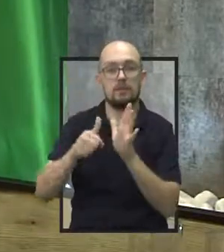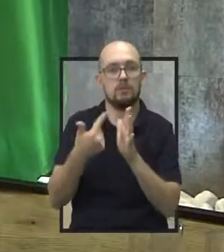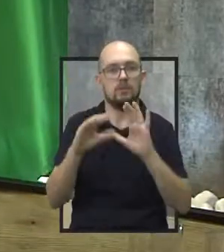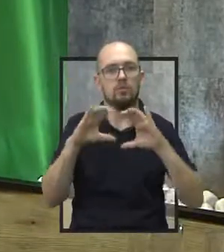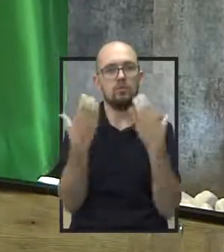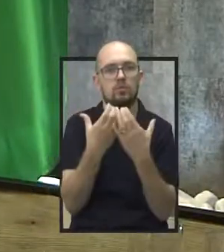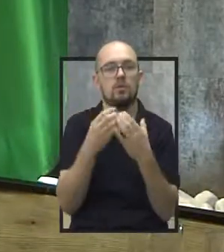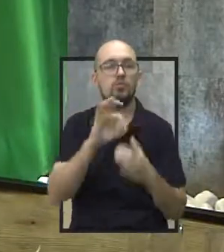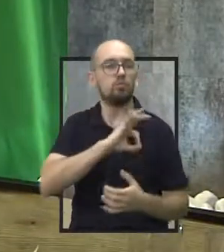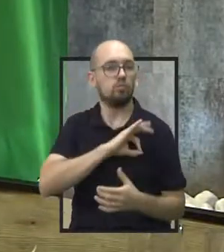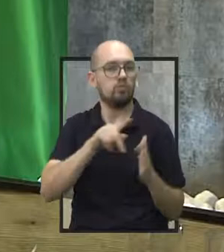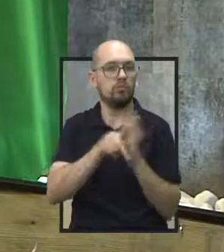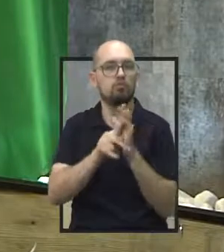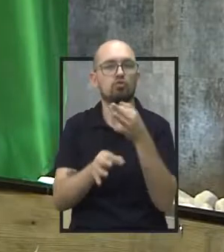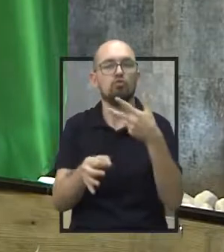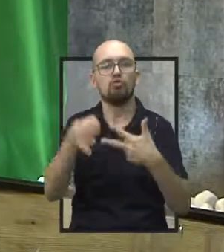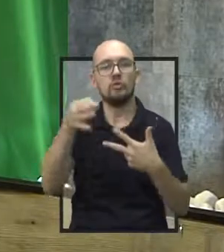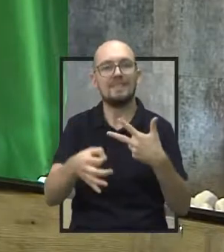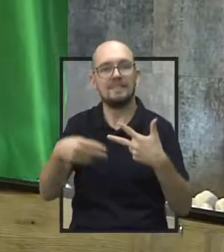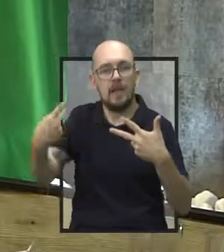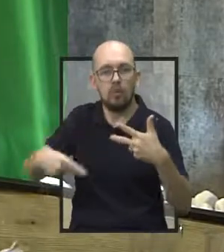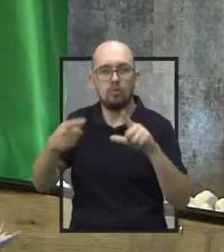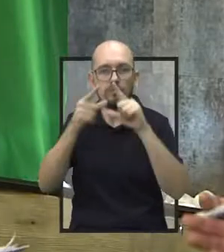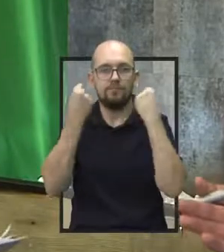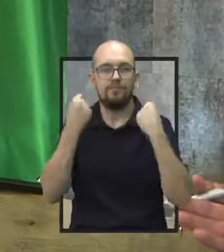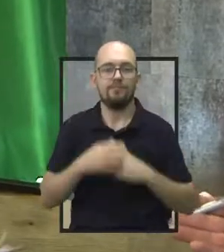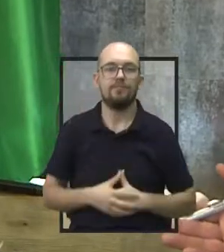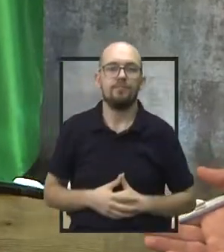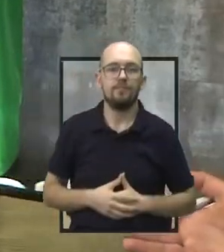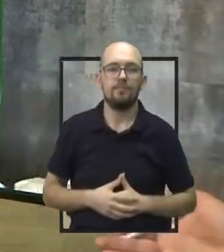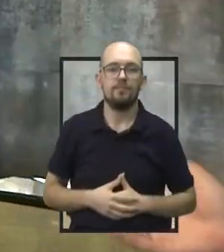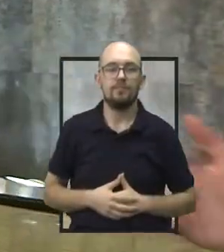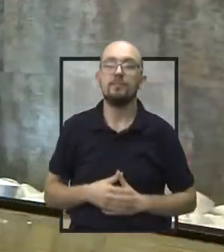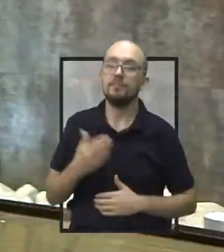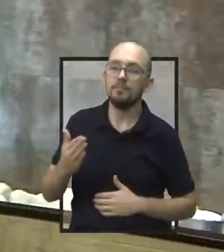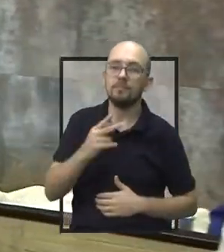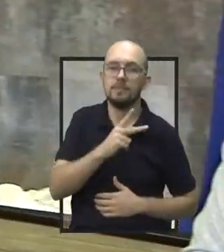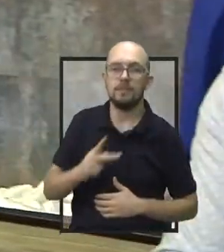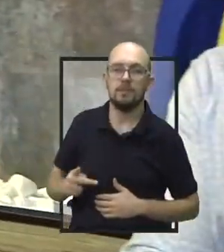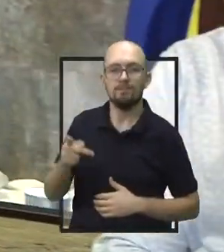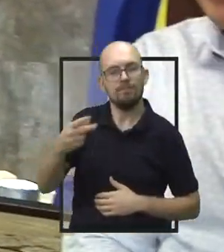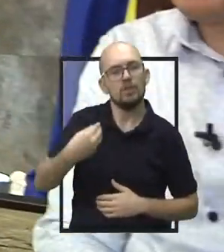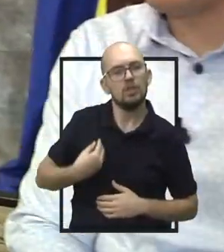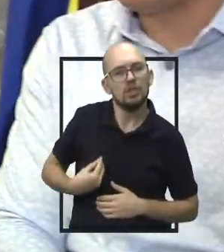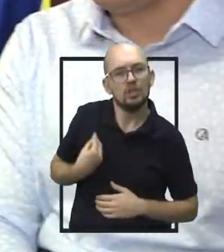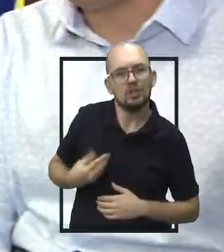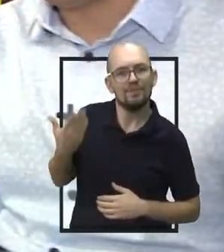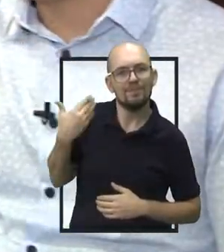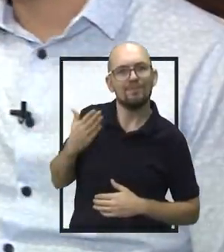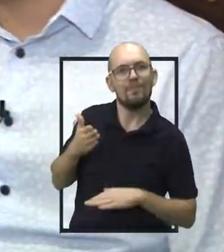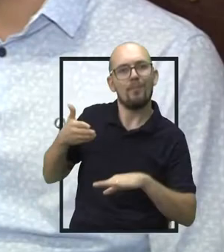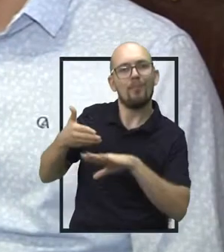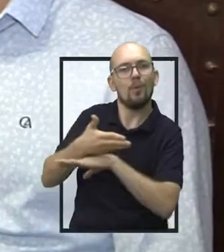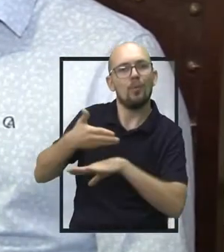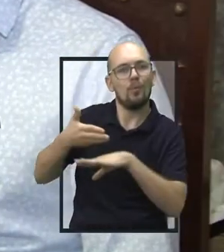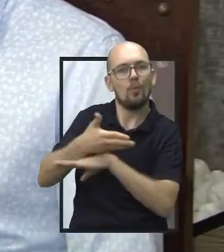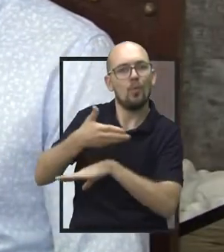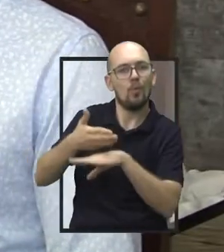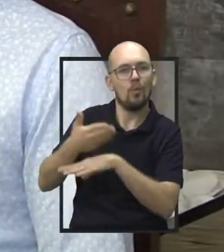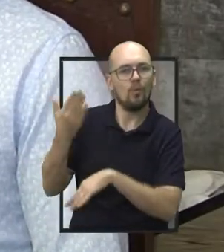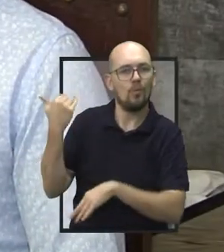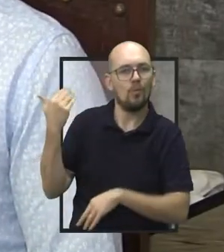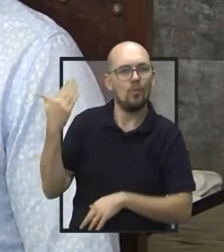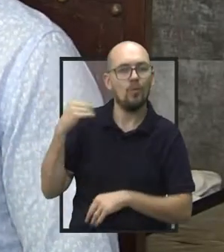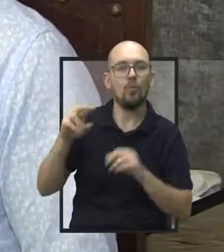Congresso de Polícia Judiciária em nossa cidade. Presidente, o senhor também participou recentemente da solenidade